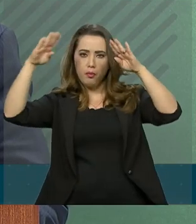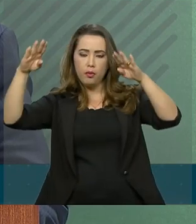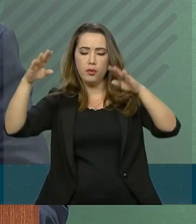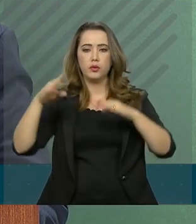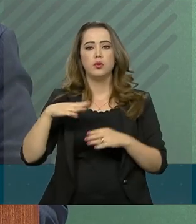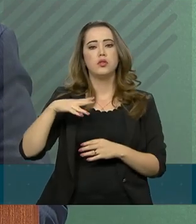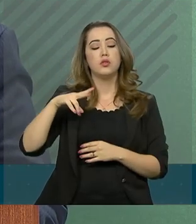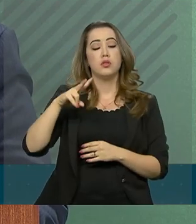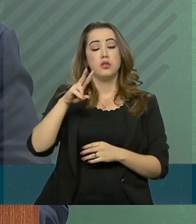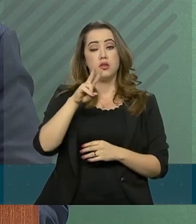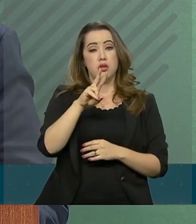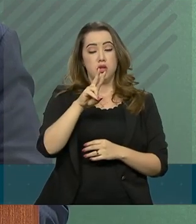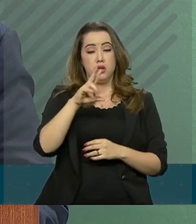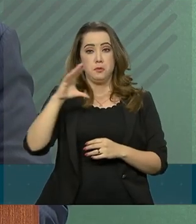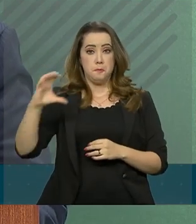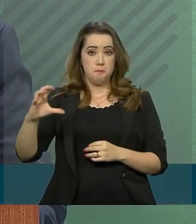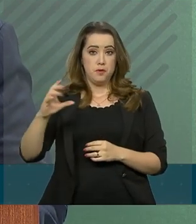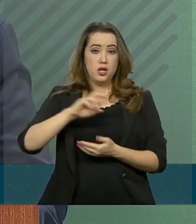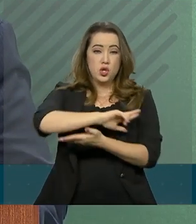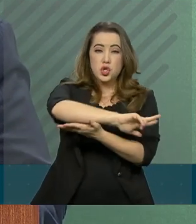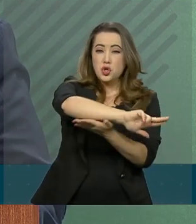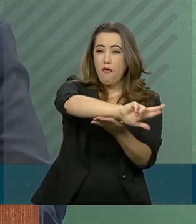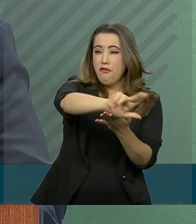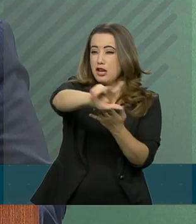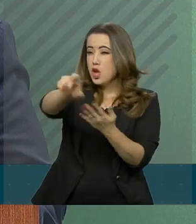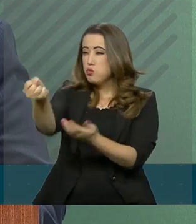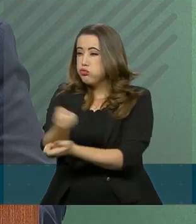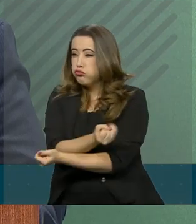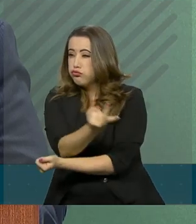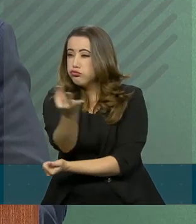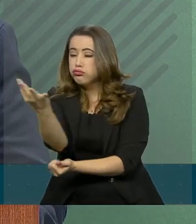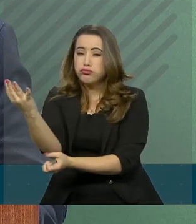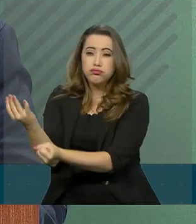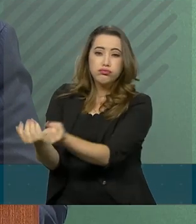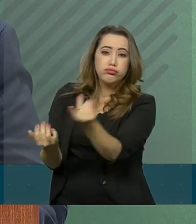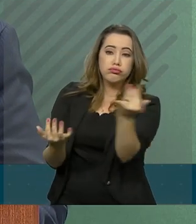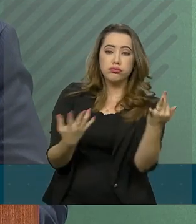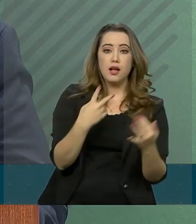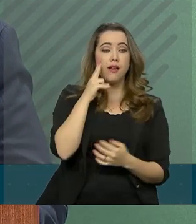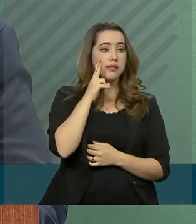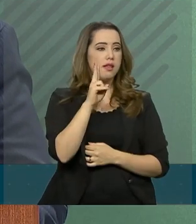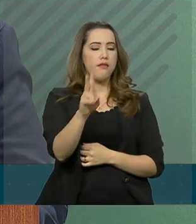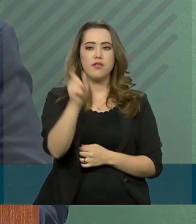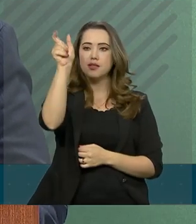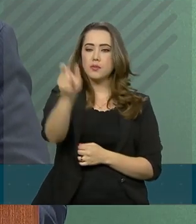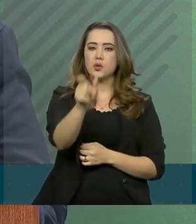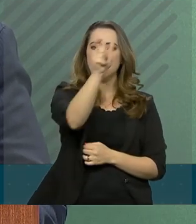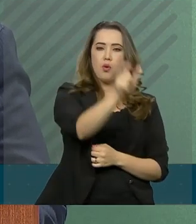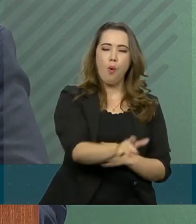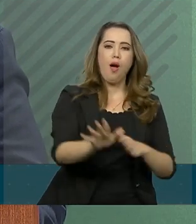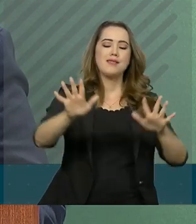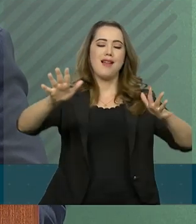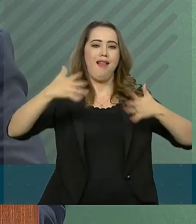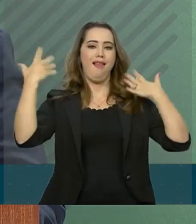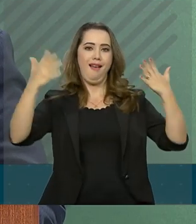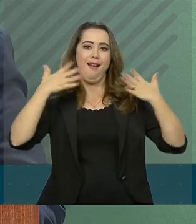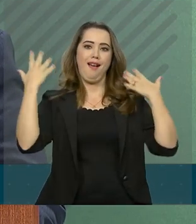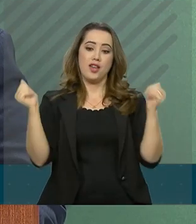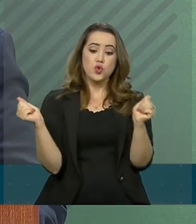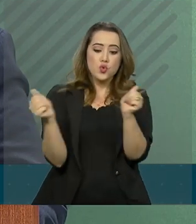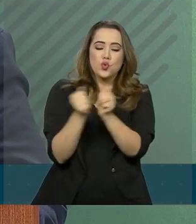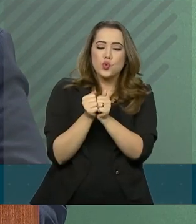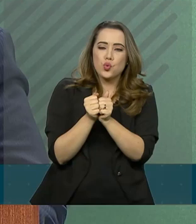da Conquista. Eram muitas pessoas, e se via claramente no semblante dessas, alegria por estar